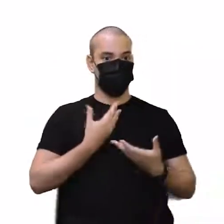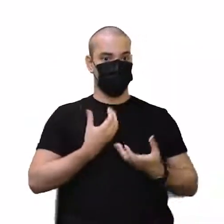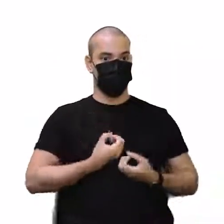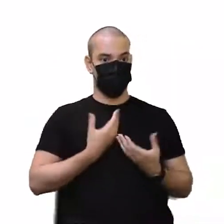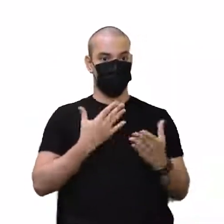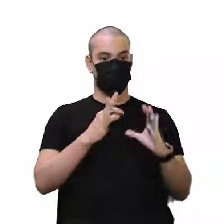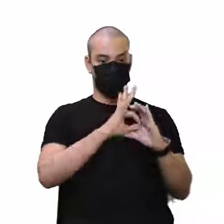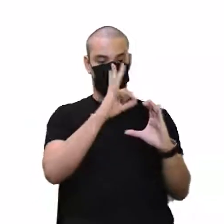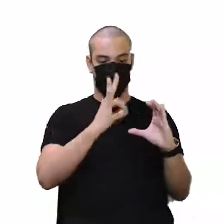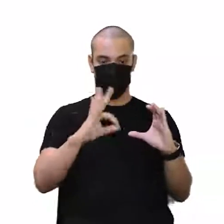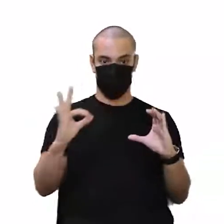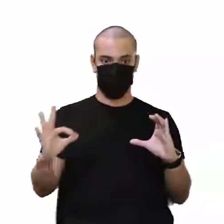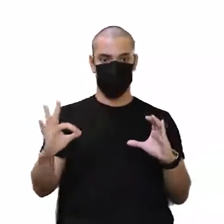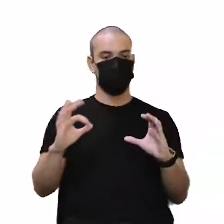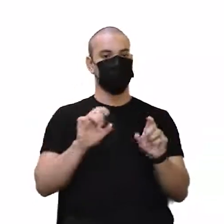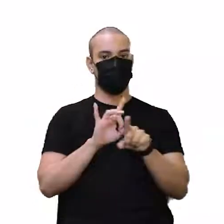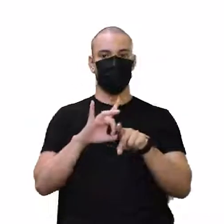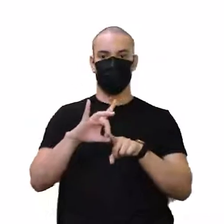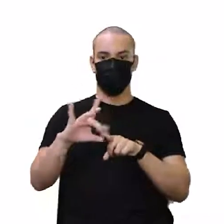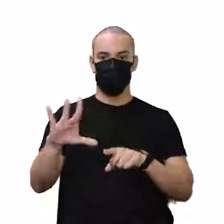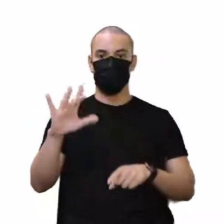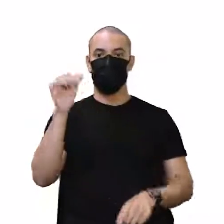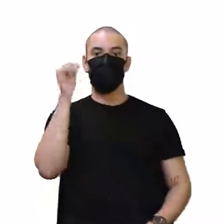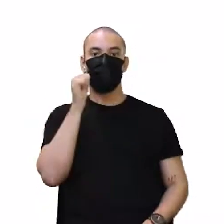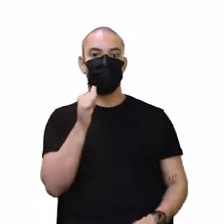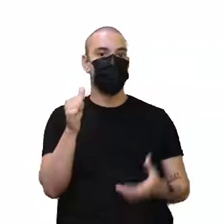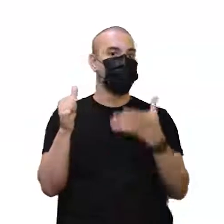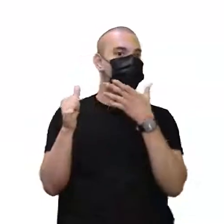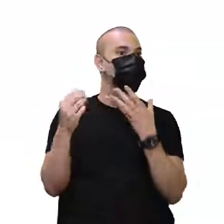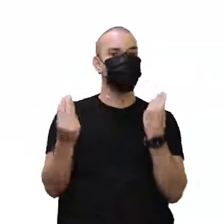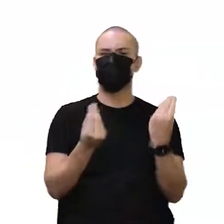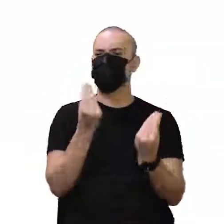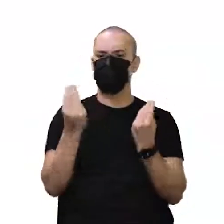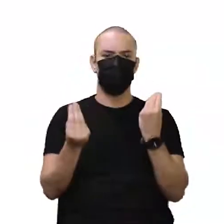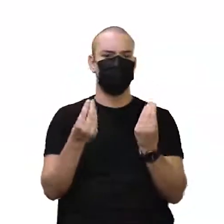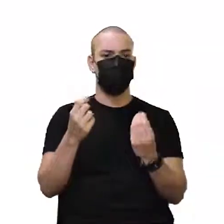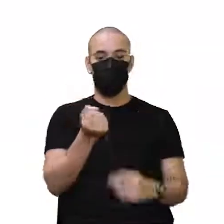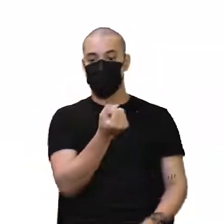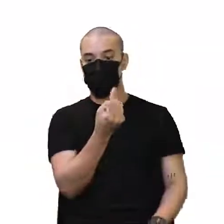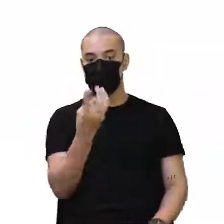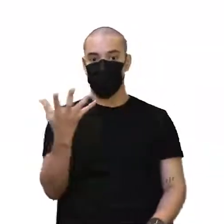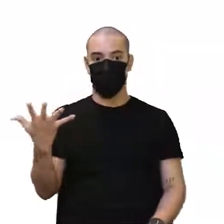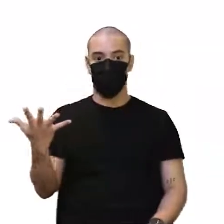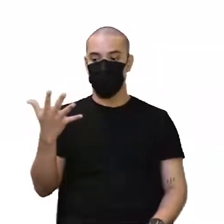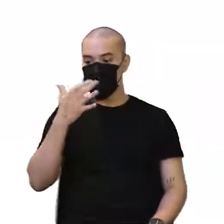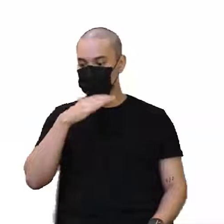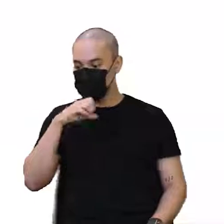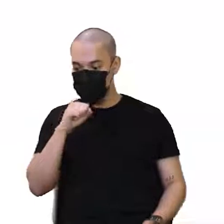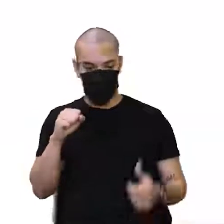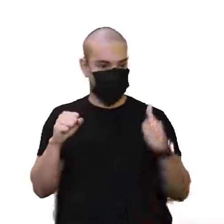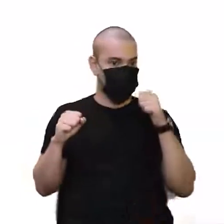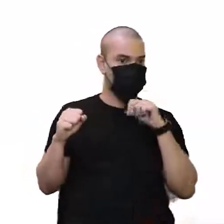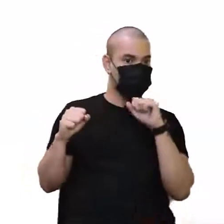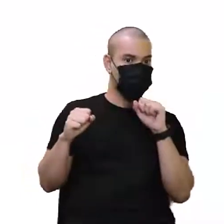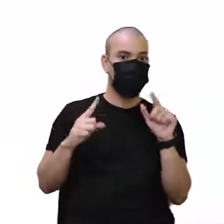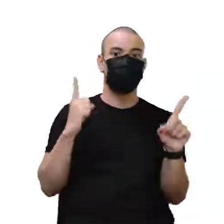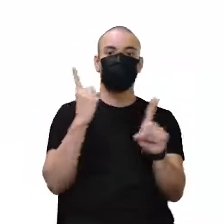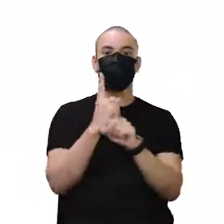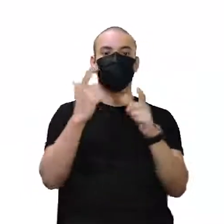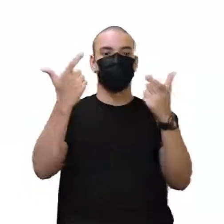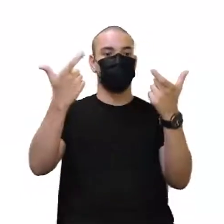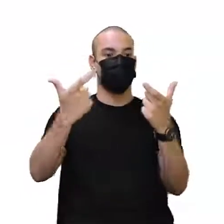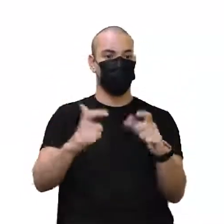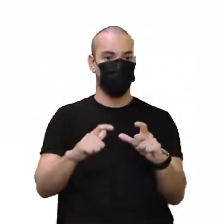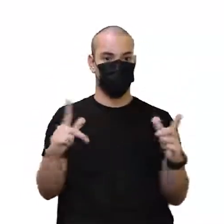sêmen e que o sexo das crianças era determinado pela quantidade do sêmen de um dos pais. Identifique o